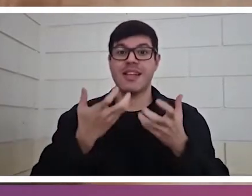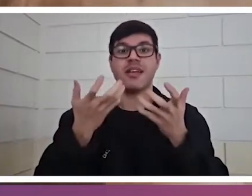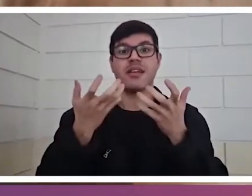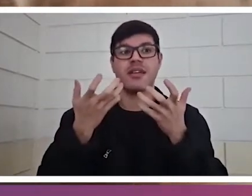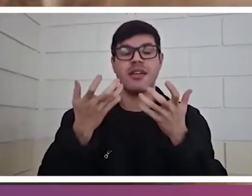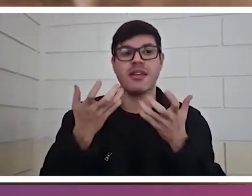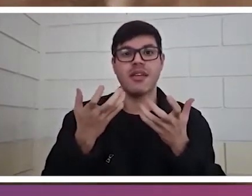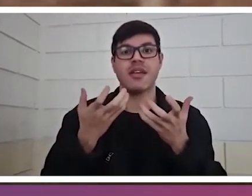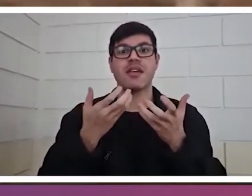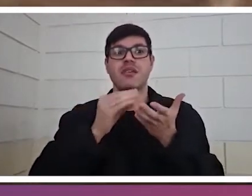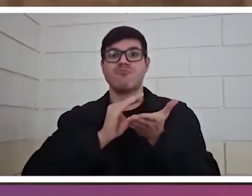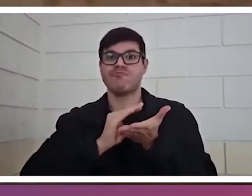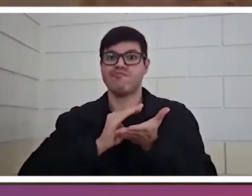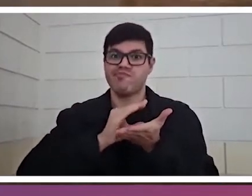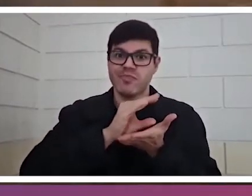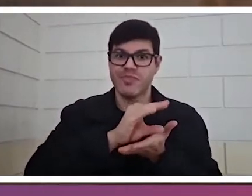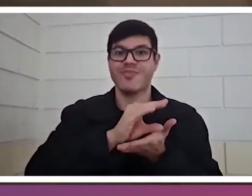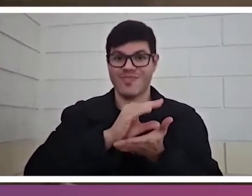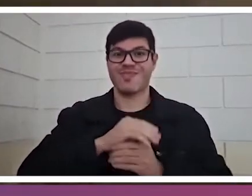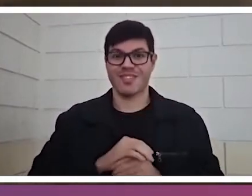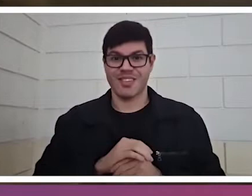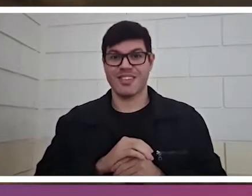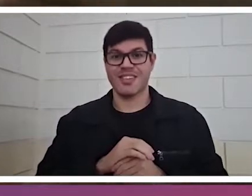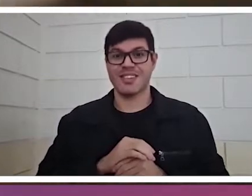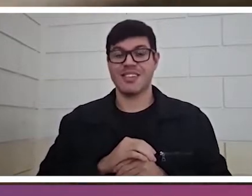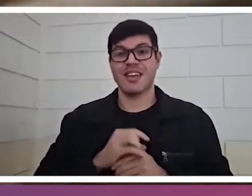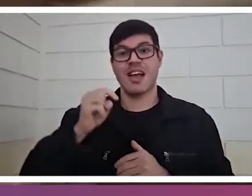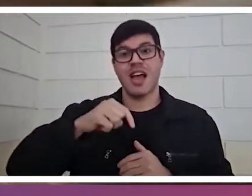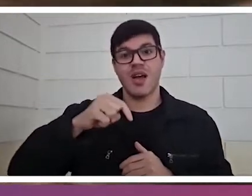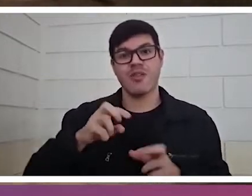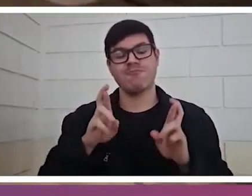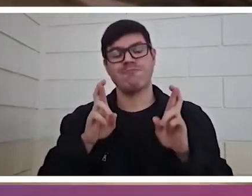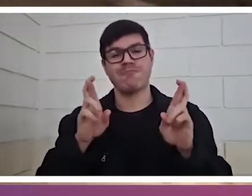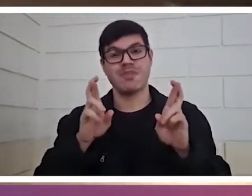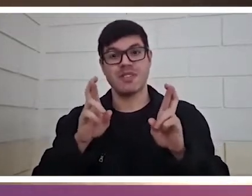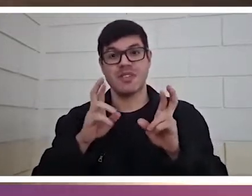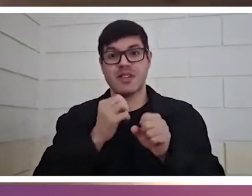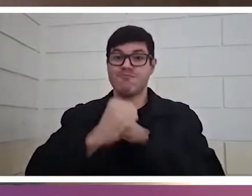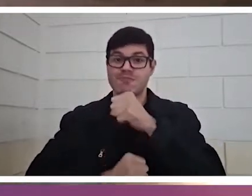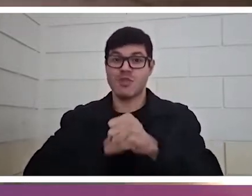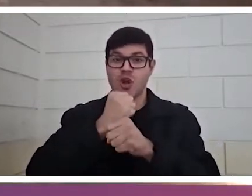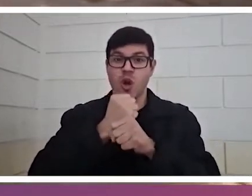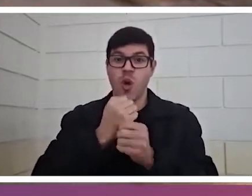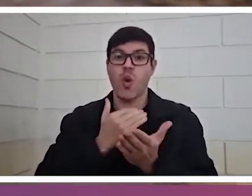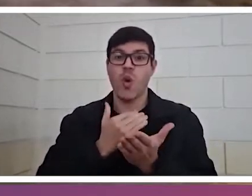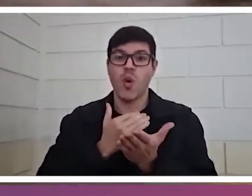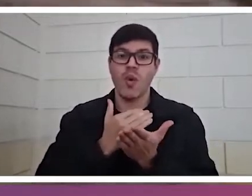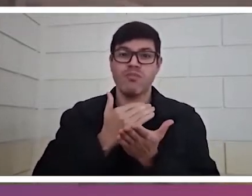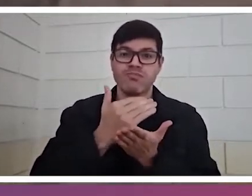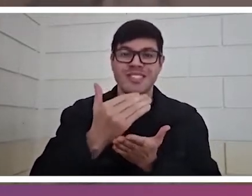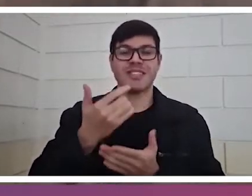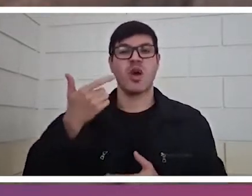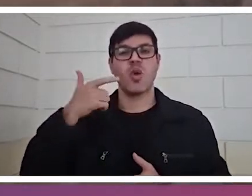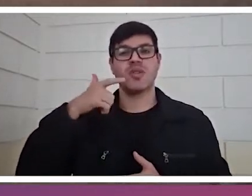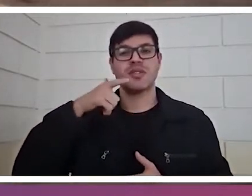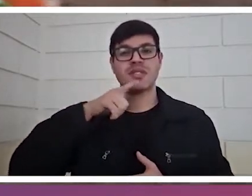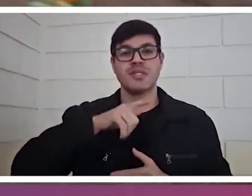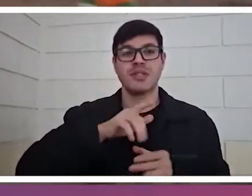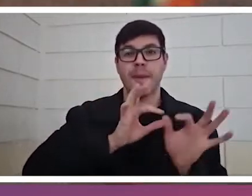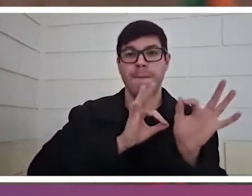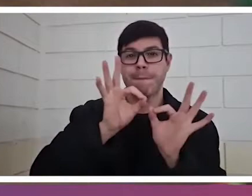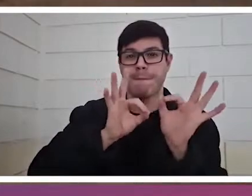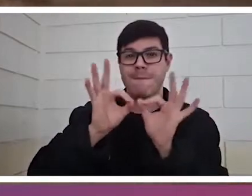turística que agora Araras é. Eu espero que para o final do ano, começo do ano que vem, nós consigamos iniciar as obras